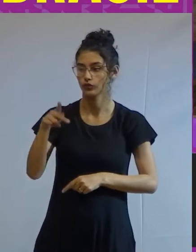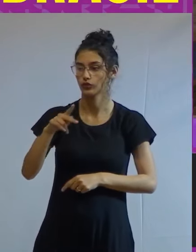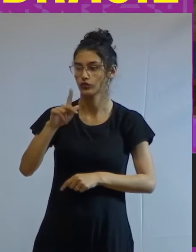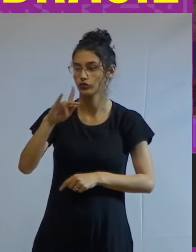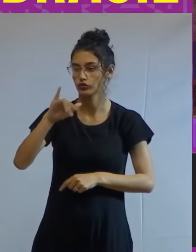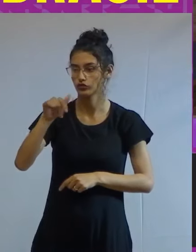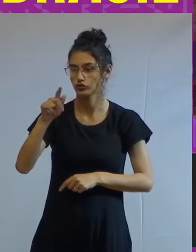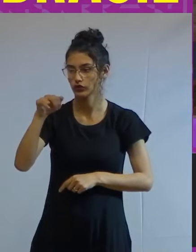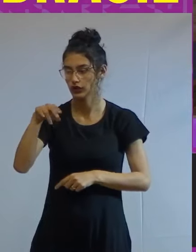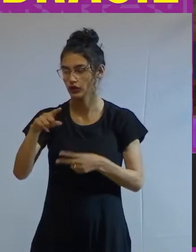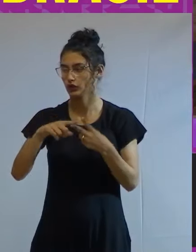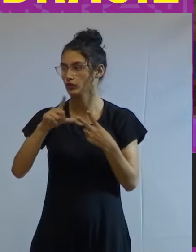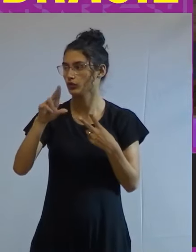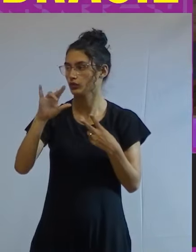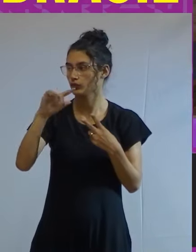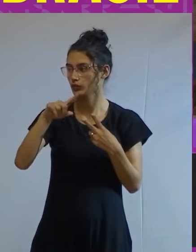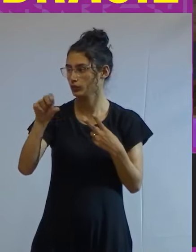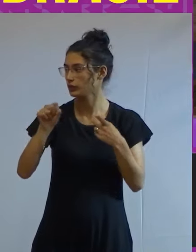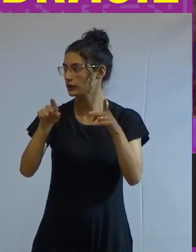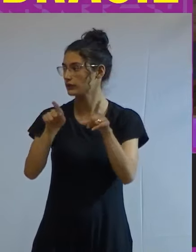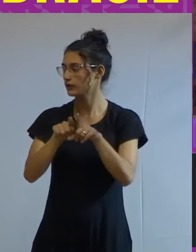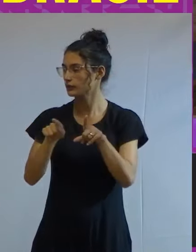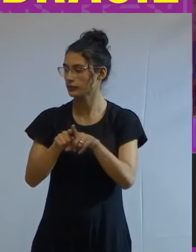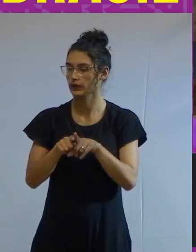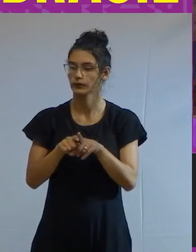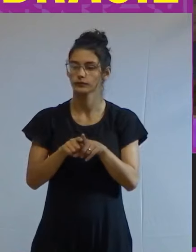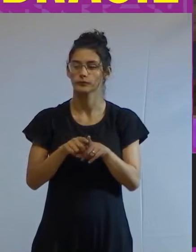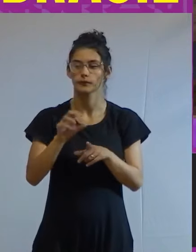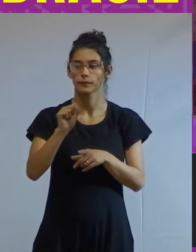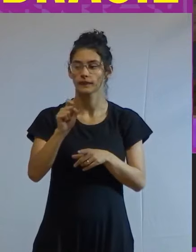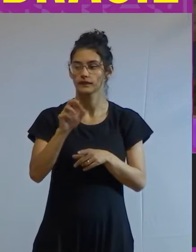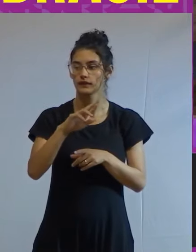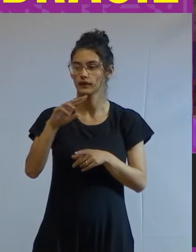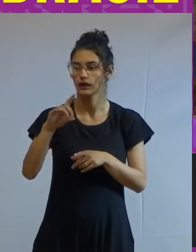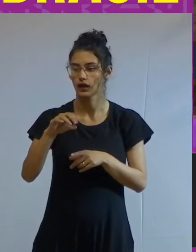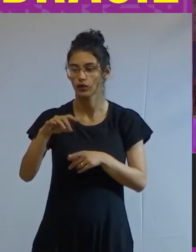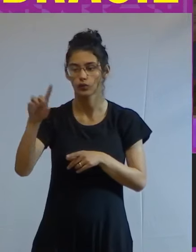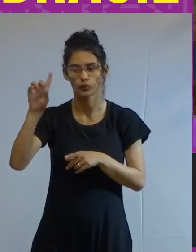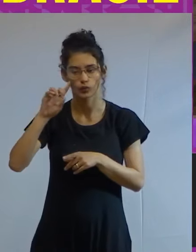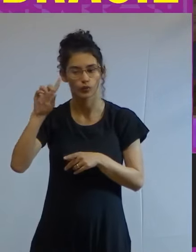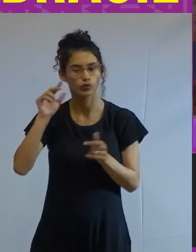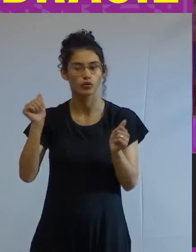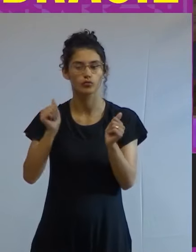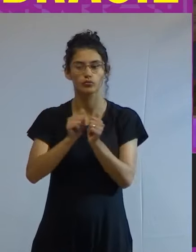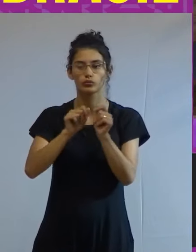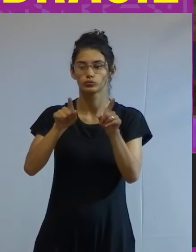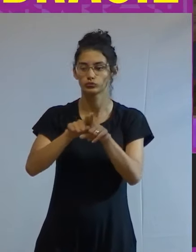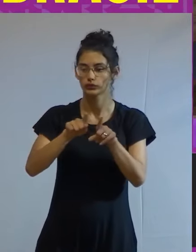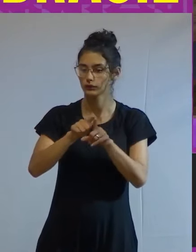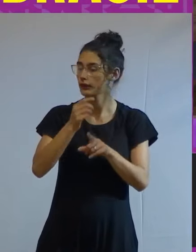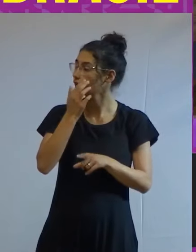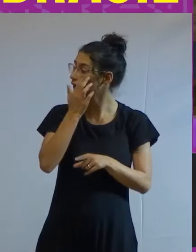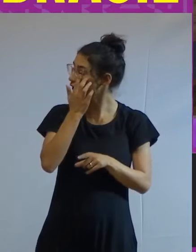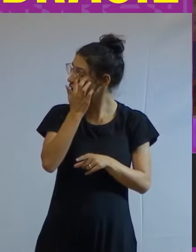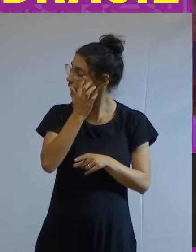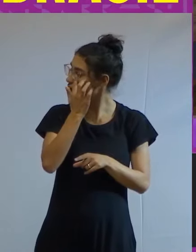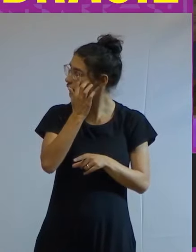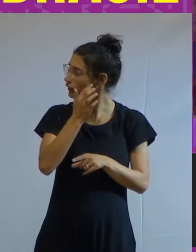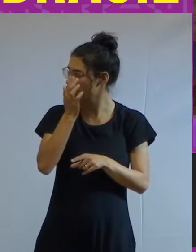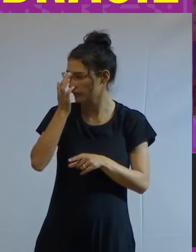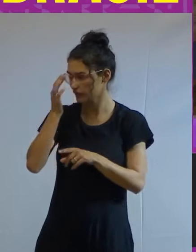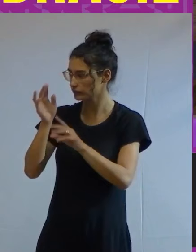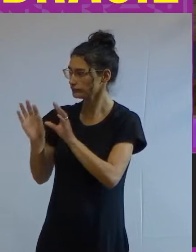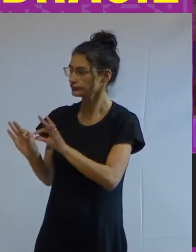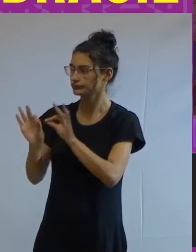Bucci e o Luiz Serrano o Serrano todos os dias estava aqui nos